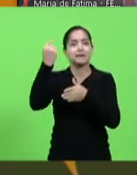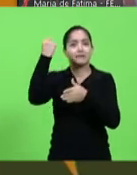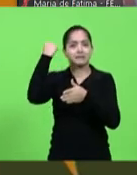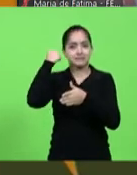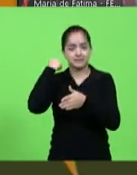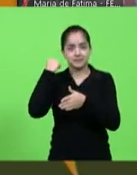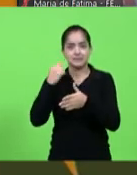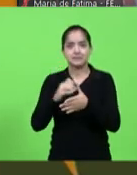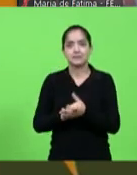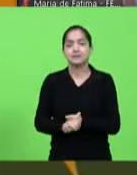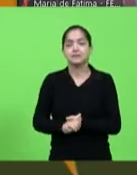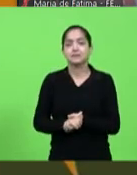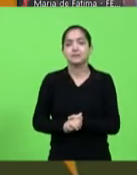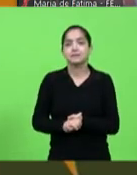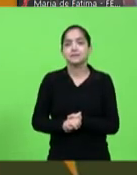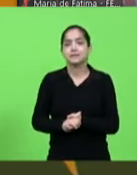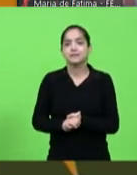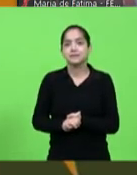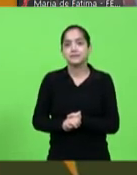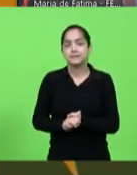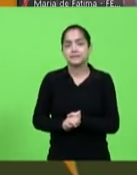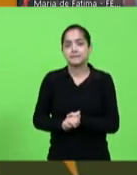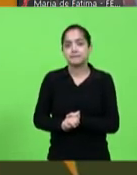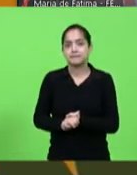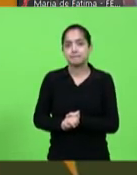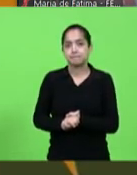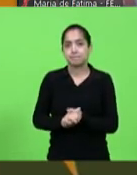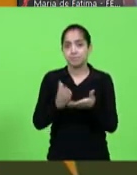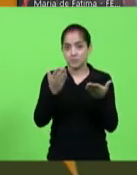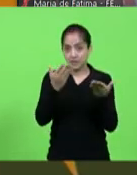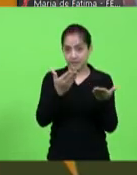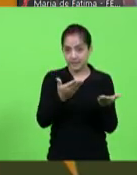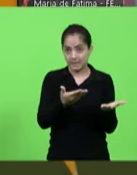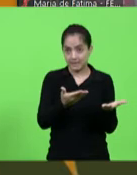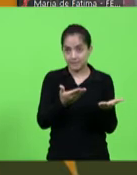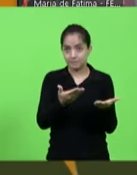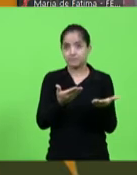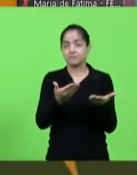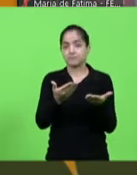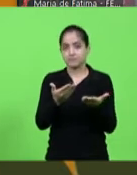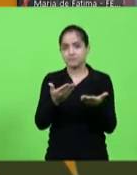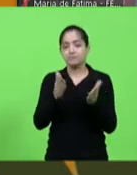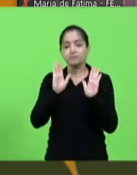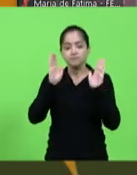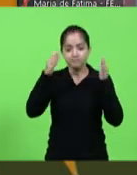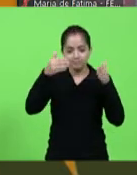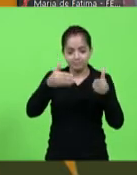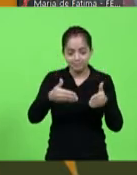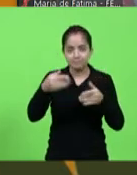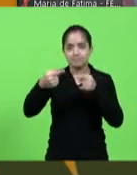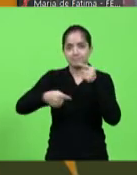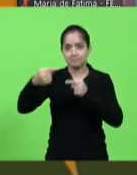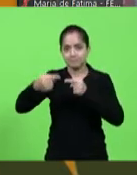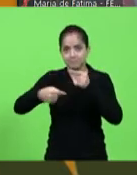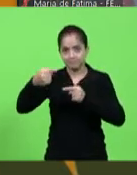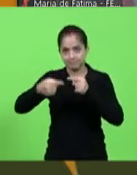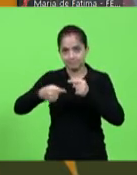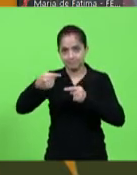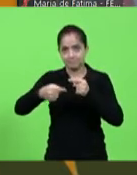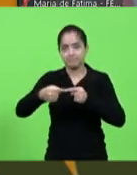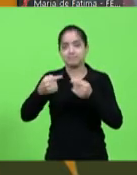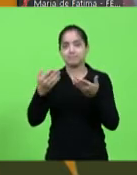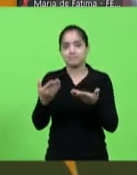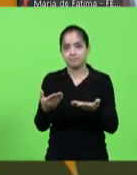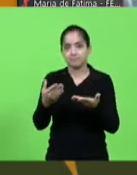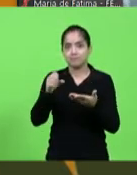Só passar? Aqui, está aqui. Então, aqui, o lançamento da frente parlamentar, consolidar os SUAS